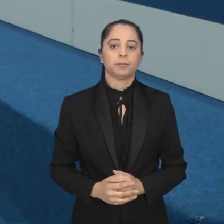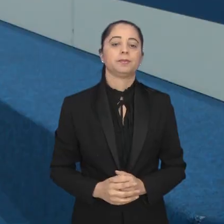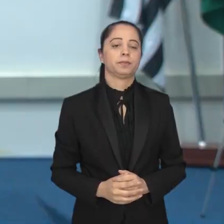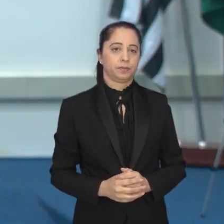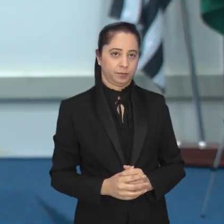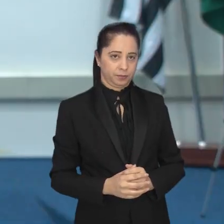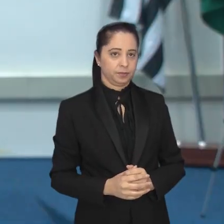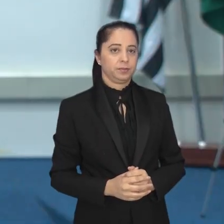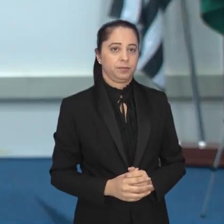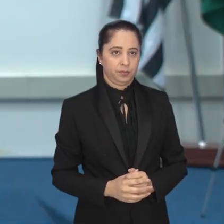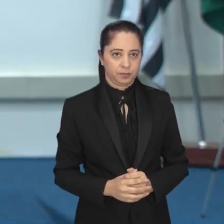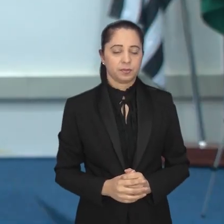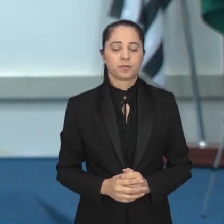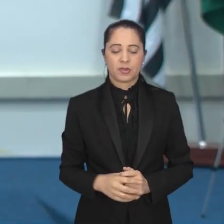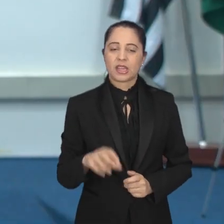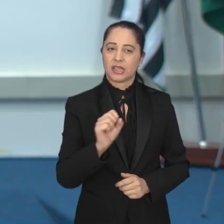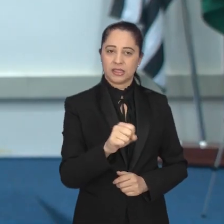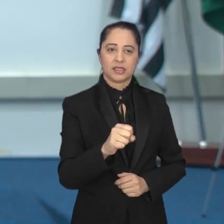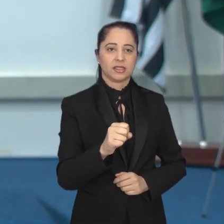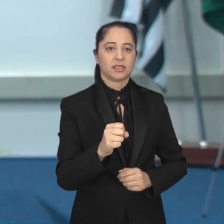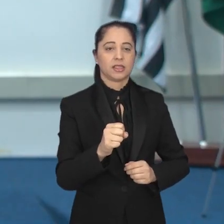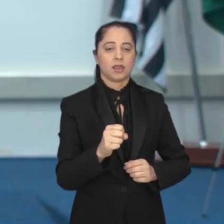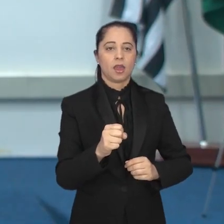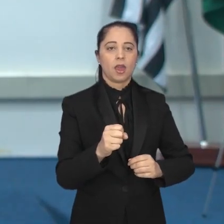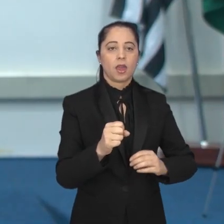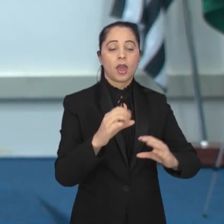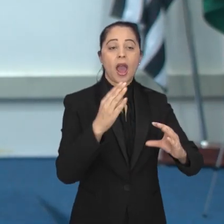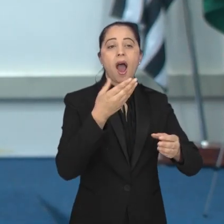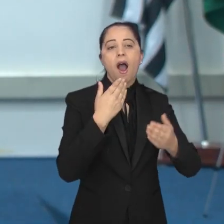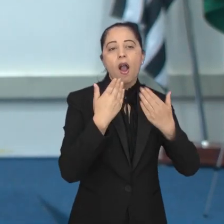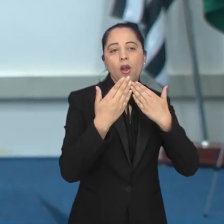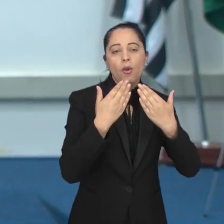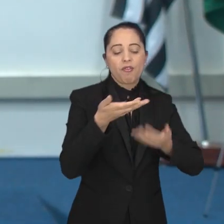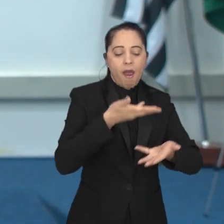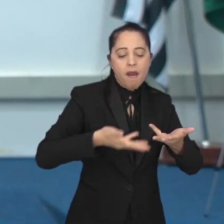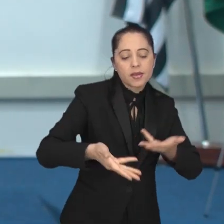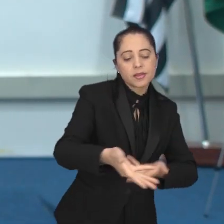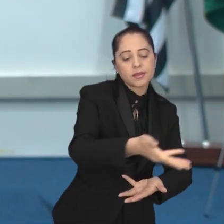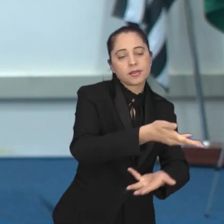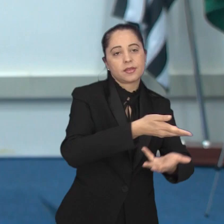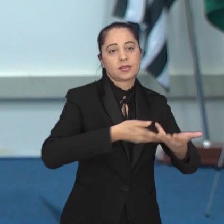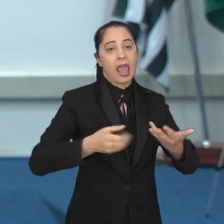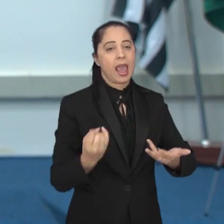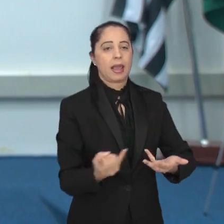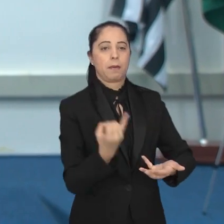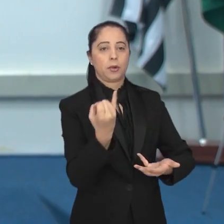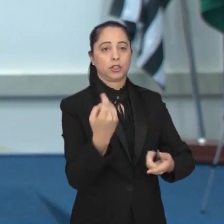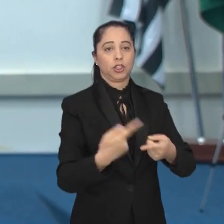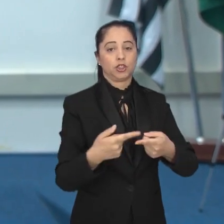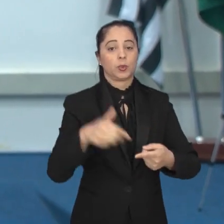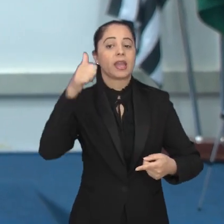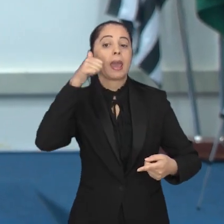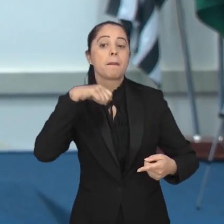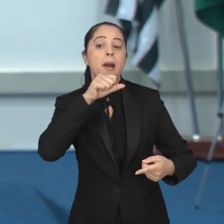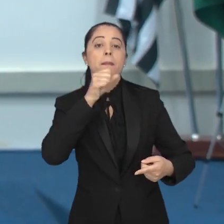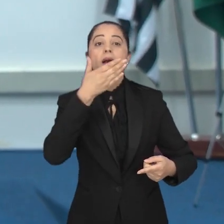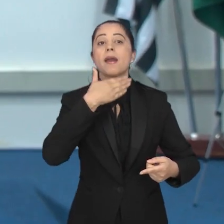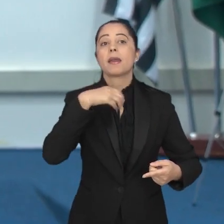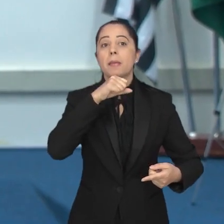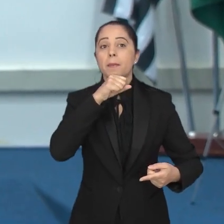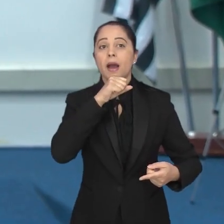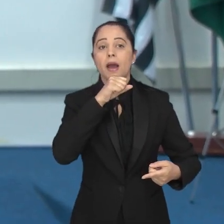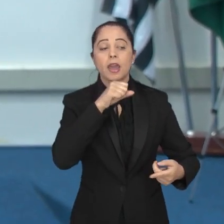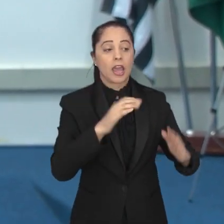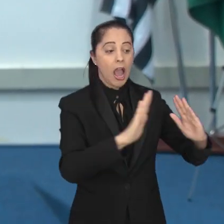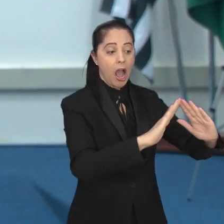autistas. A roda de conversa é muito importante, é uma ação importantíssima na inclusão. Ela serve para aproximar os pais das